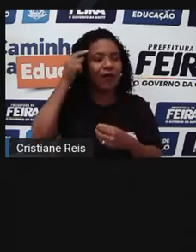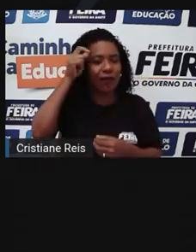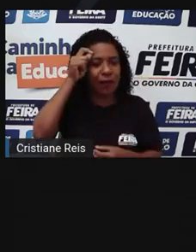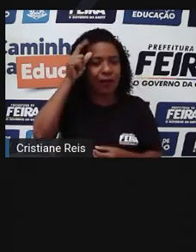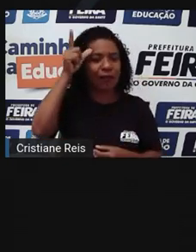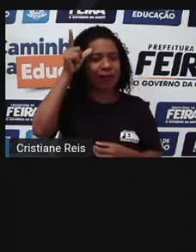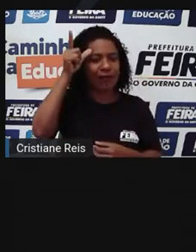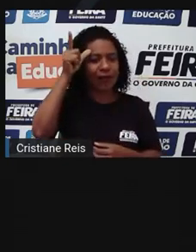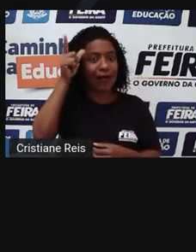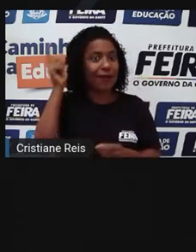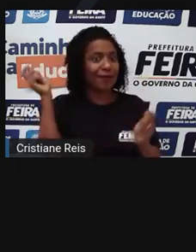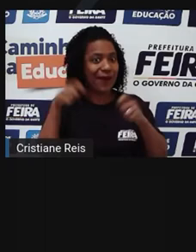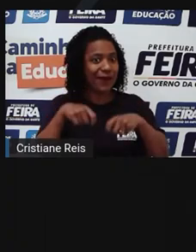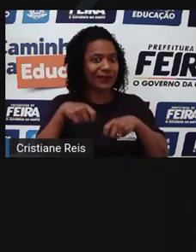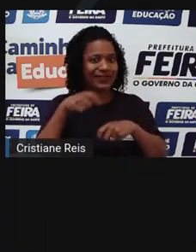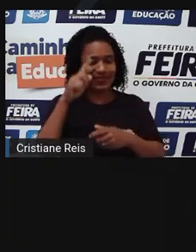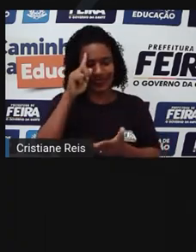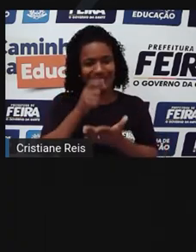escolher a sua carreira e profissão.